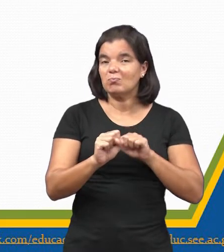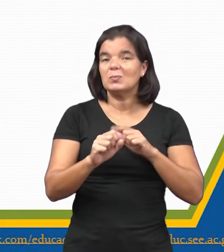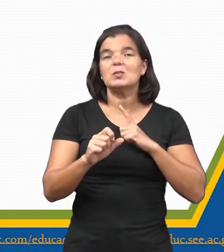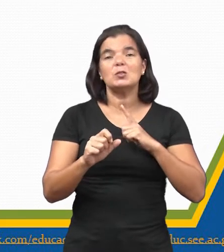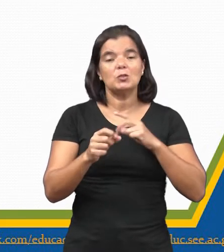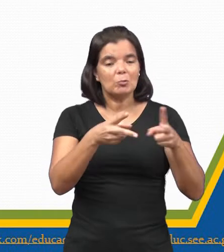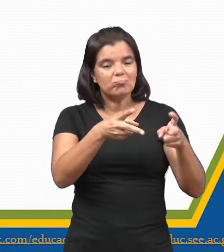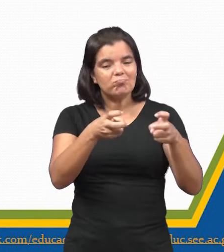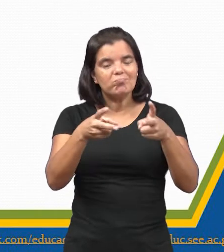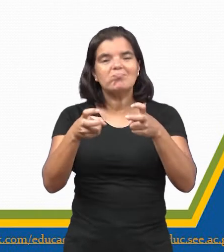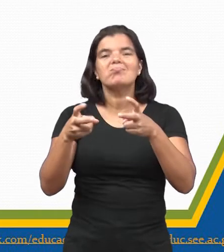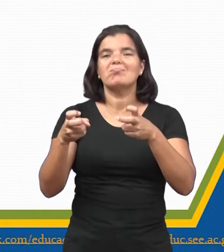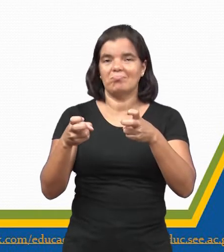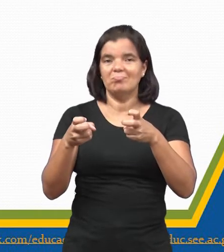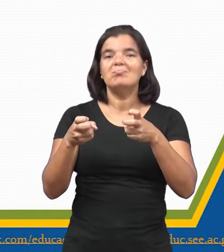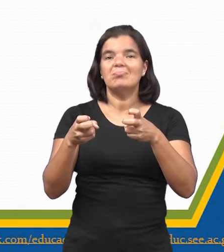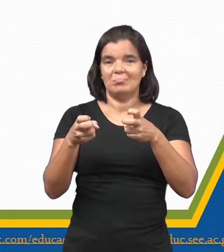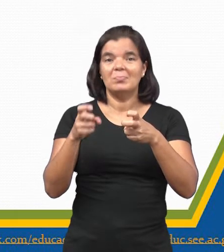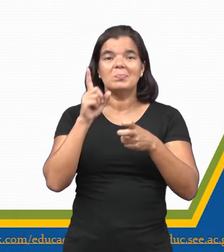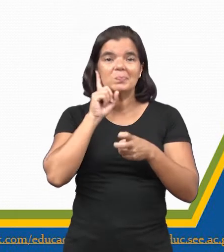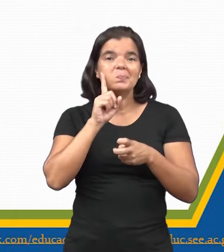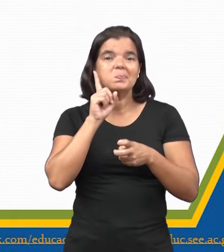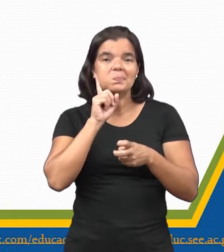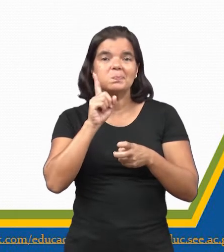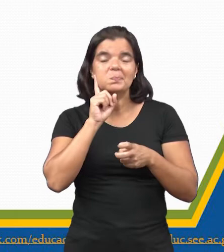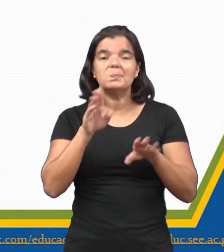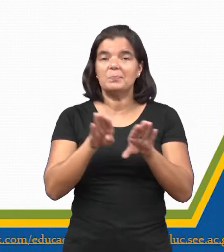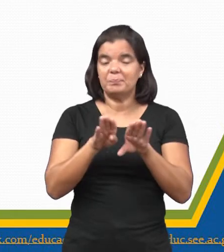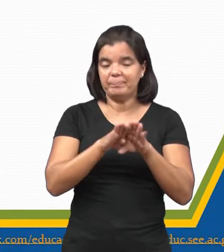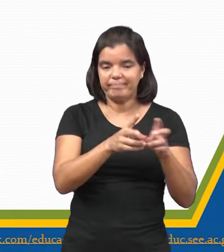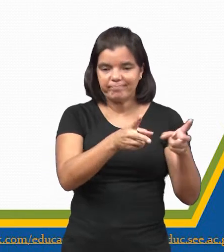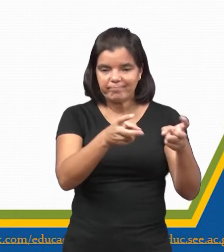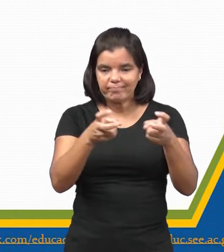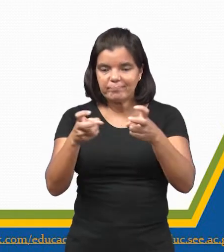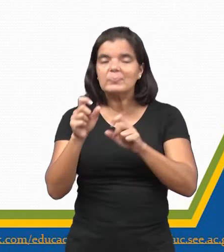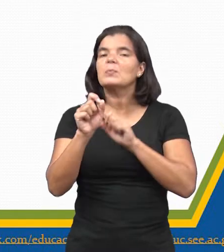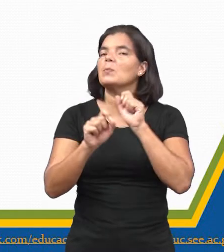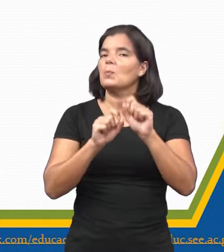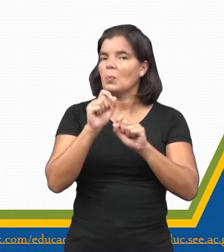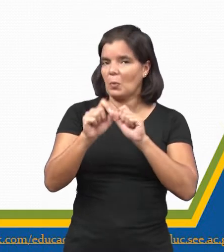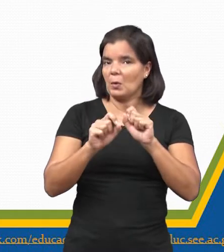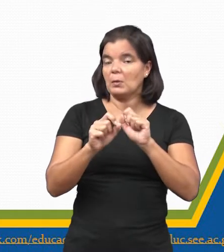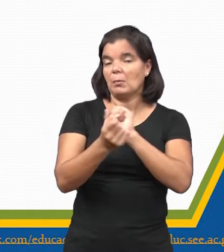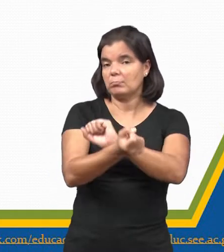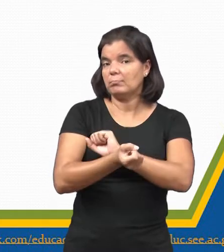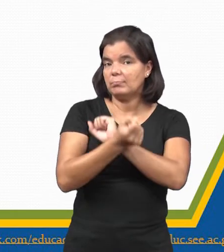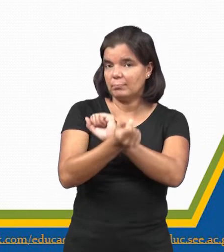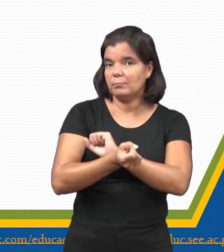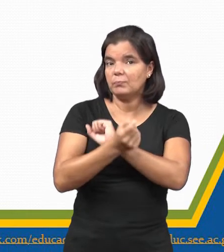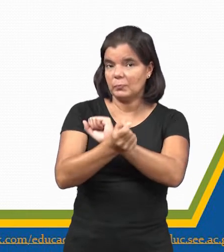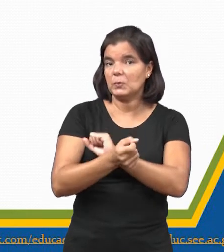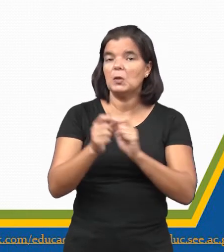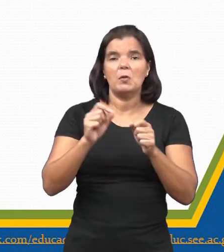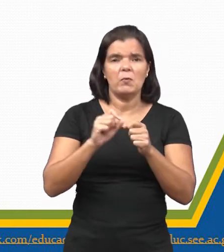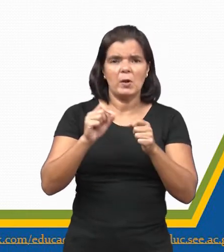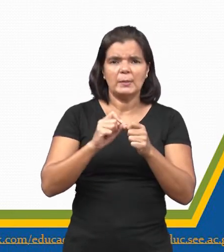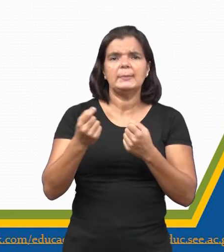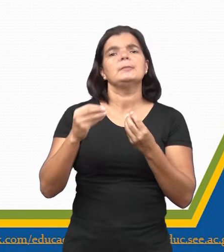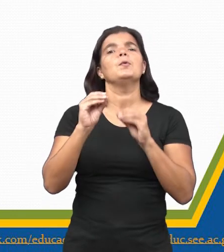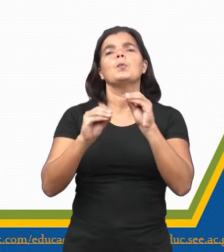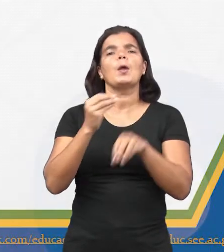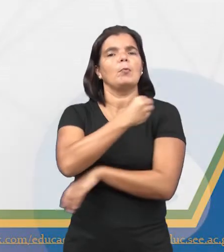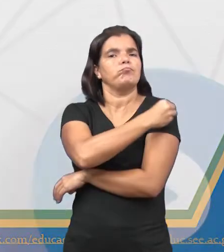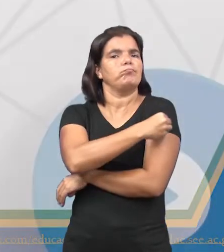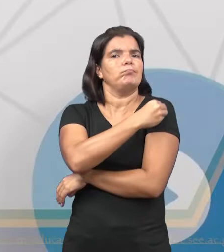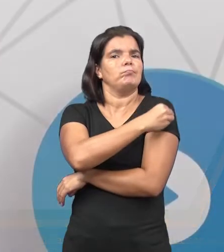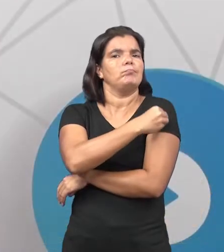uma exploração, né? A Inglaterra fazia a exploração através da mão de obra escrava e eles produziam algodão,